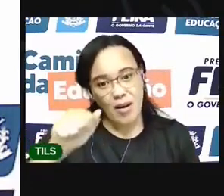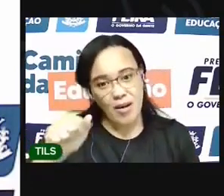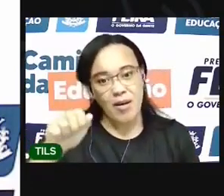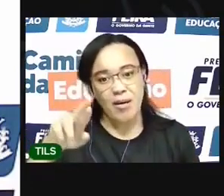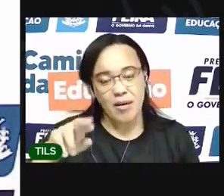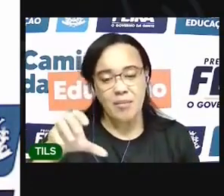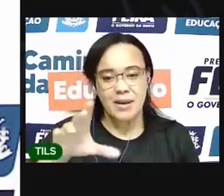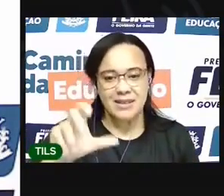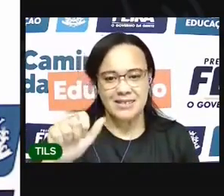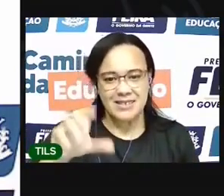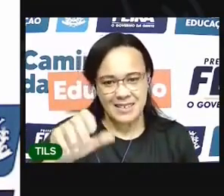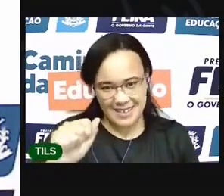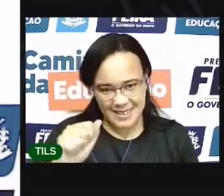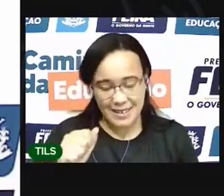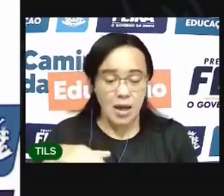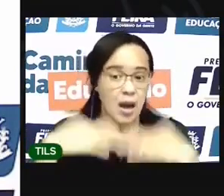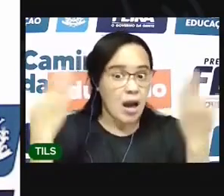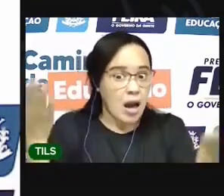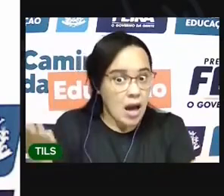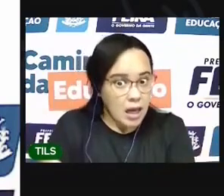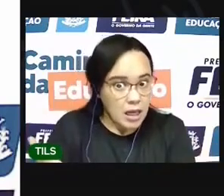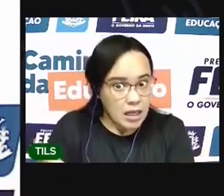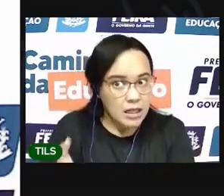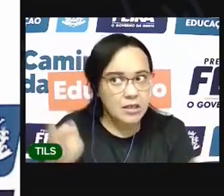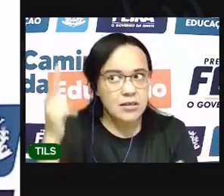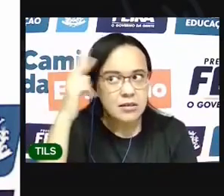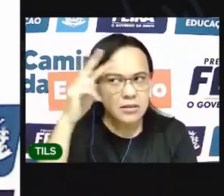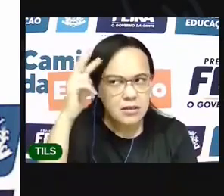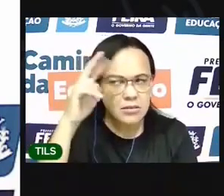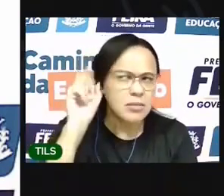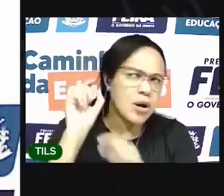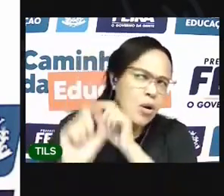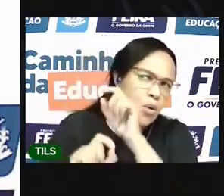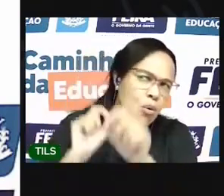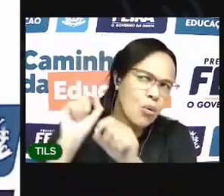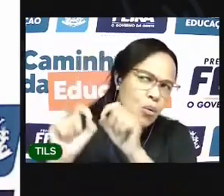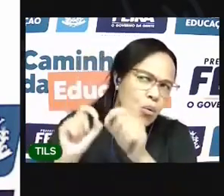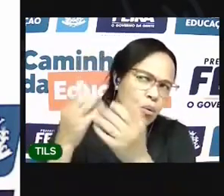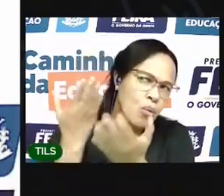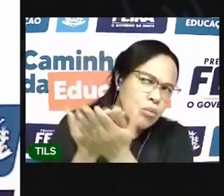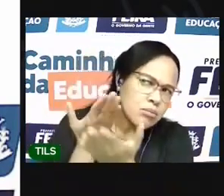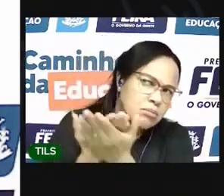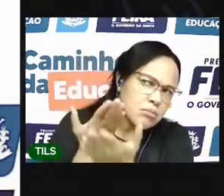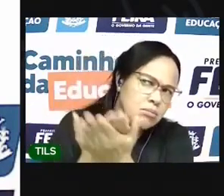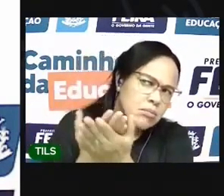Vamos relembrar O que a gente viu Nessa aula de hoje?